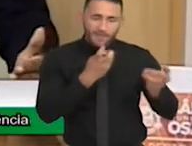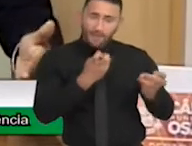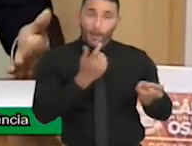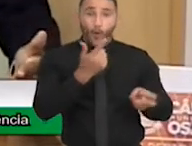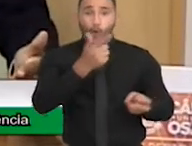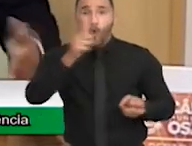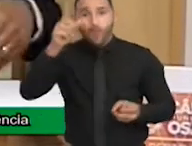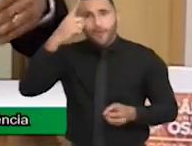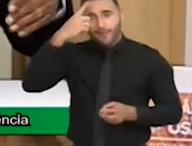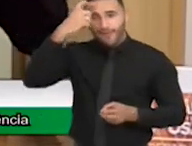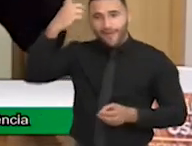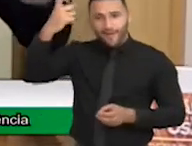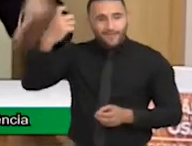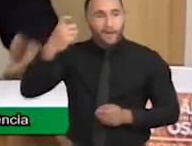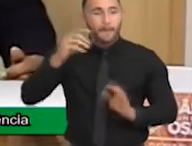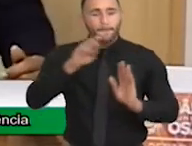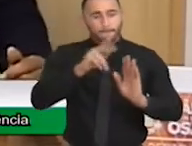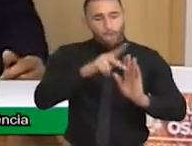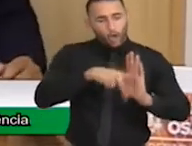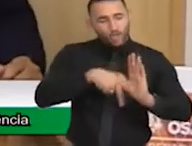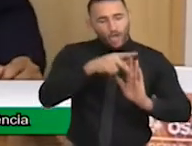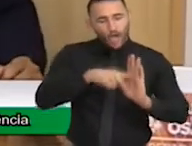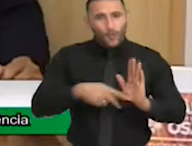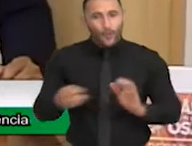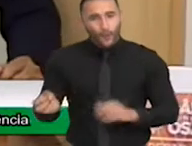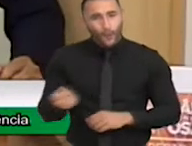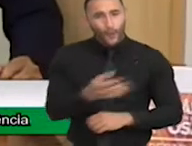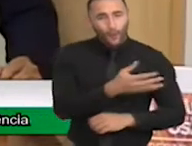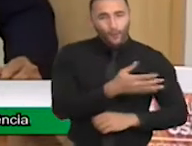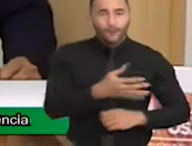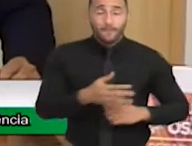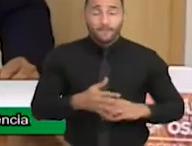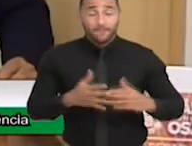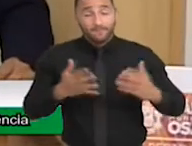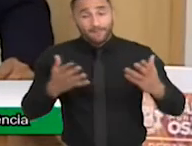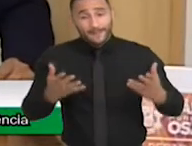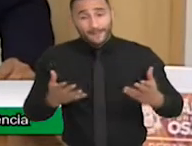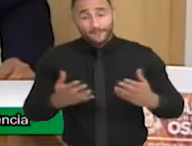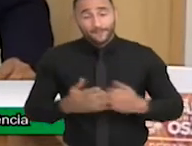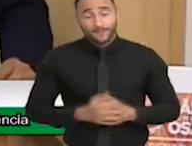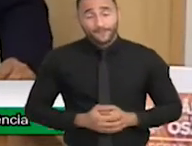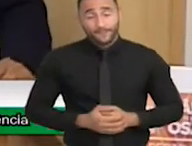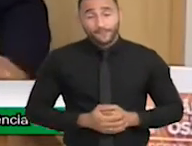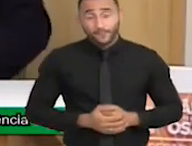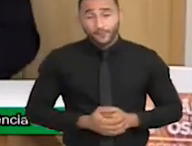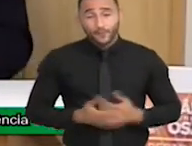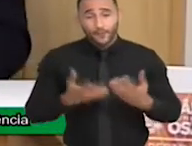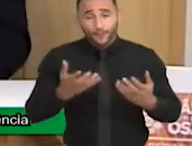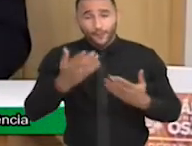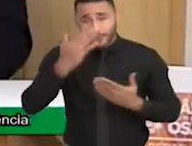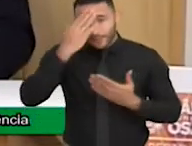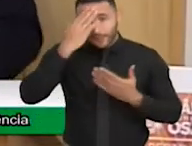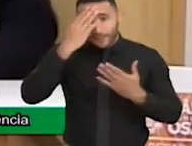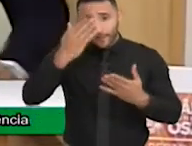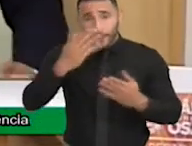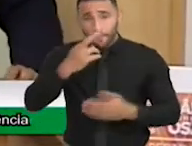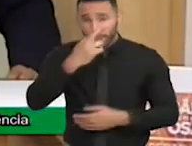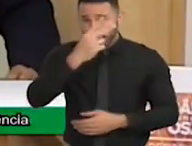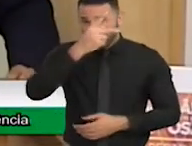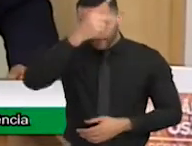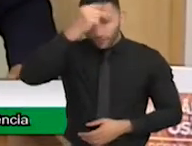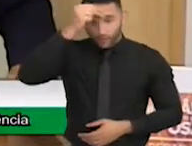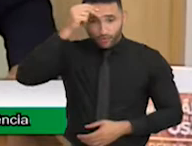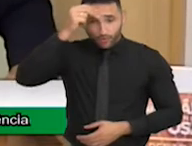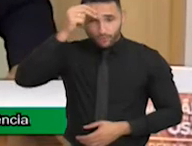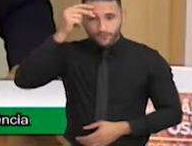no terceiro mandato, eu ainda aprendo também, a cada dia. Então, gostaria de agradecer ao nosso prefeito Rogério Lins